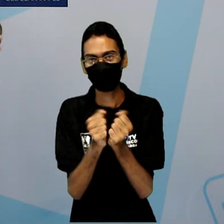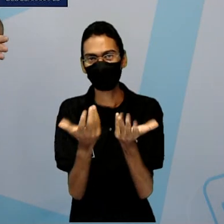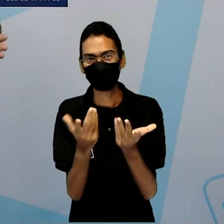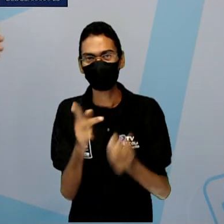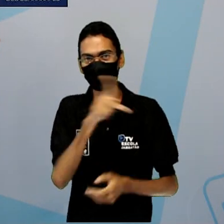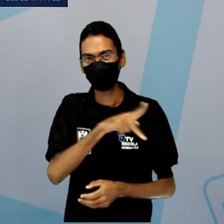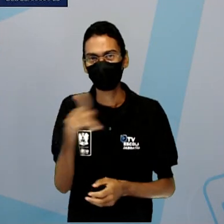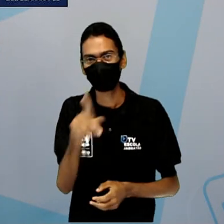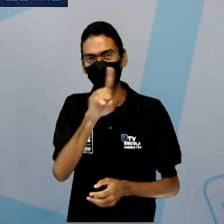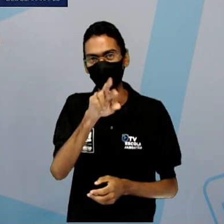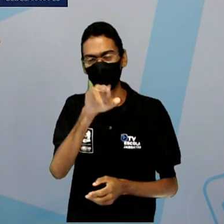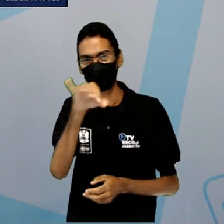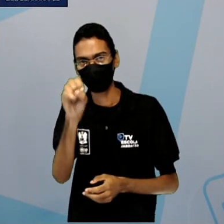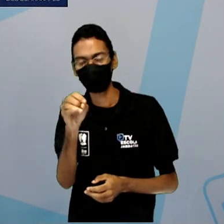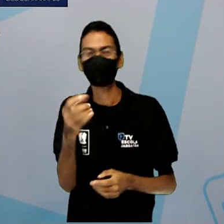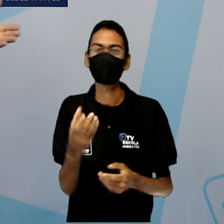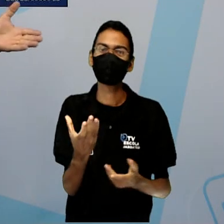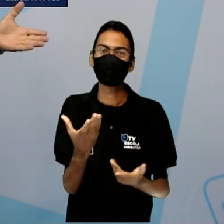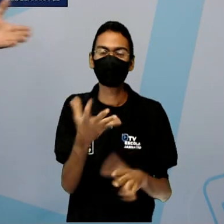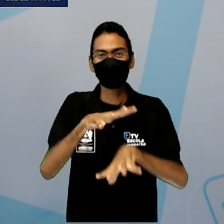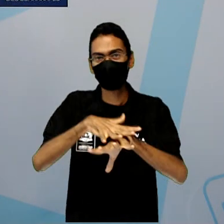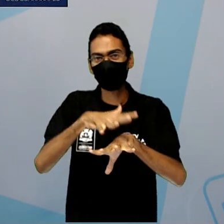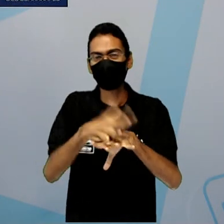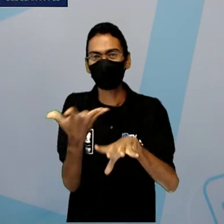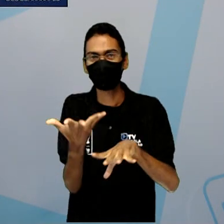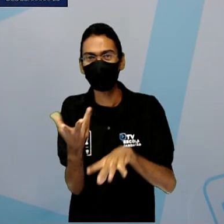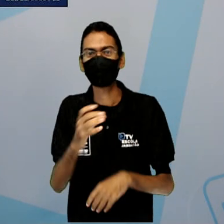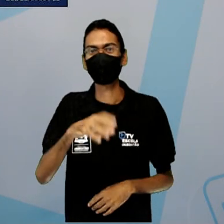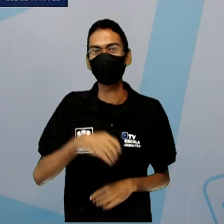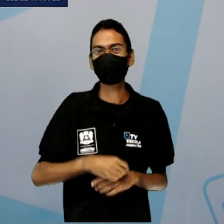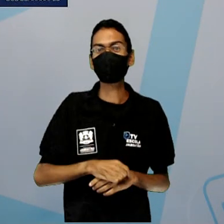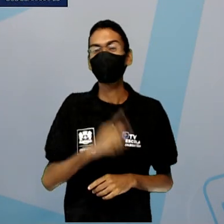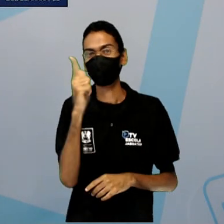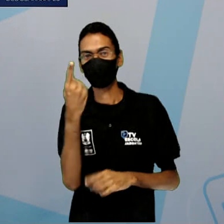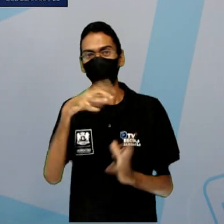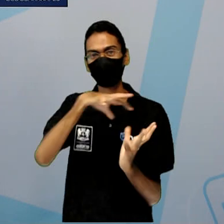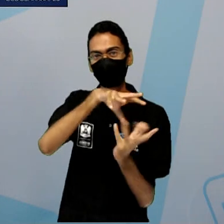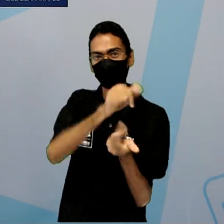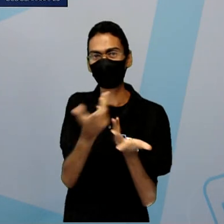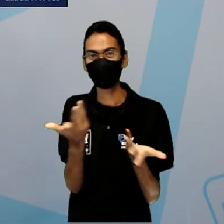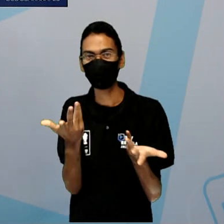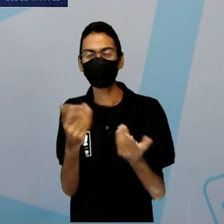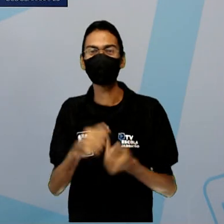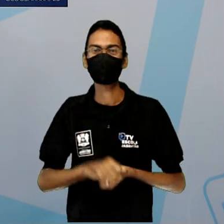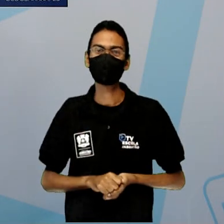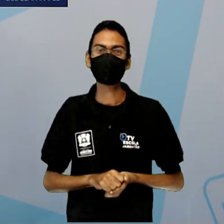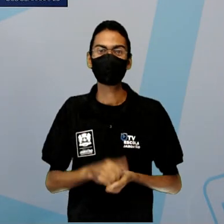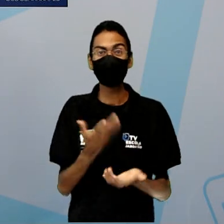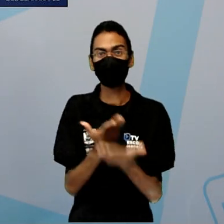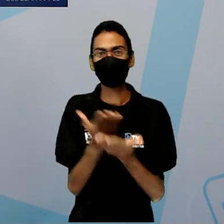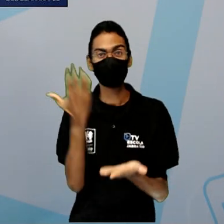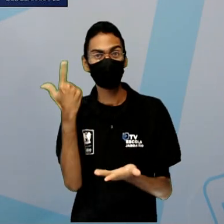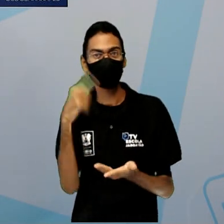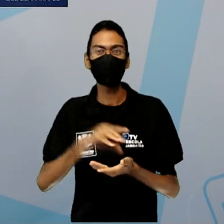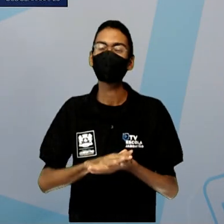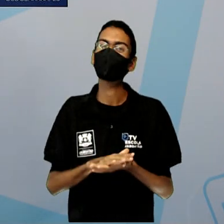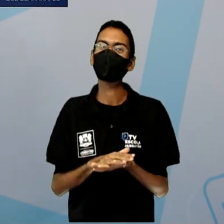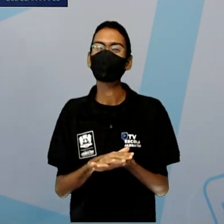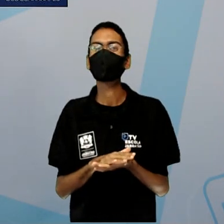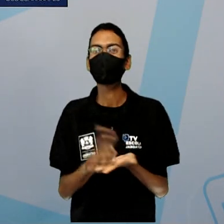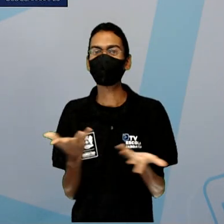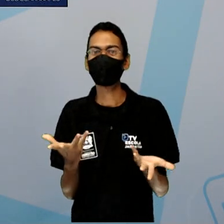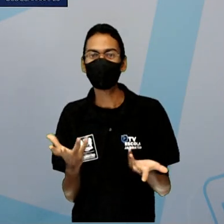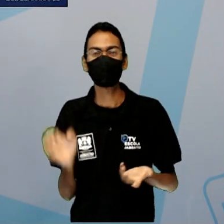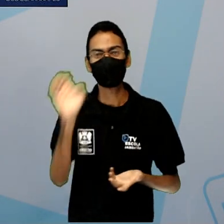disciplina de geografia. Bem, no nosso último vídeo a gente começou a trabalhar com vocês os aspectos naturais do continente